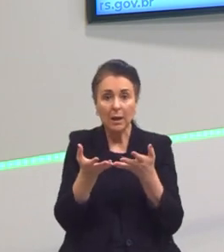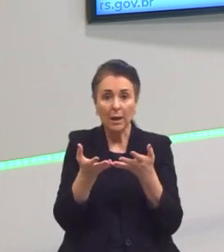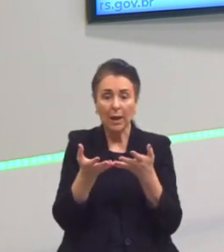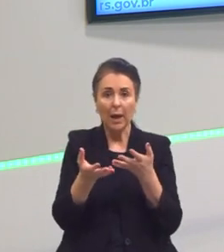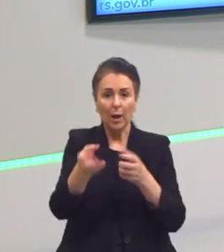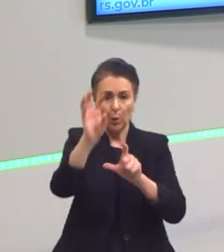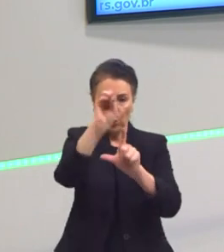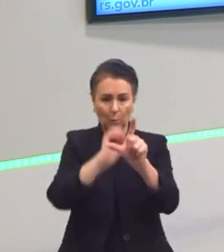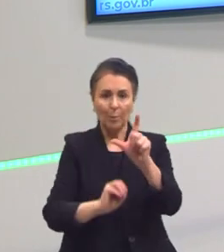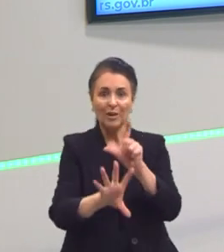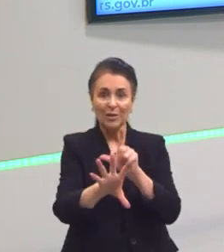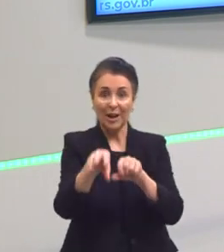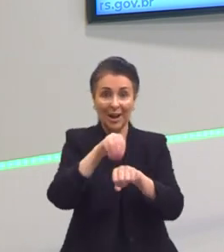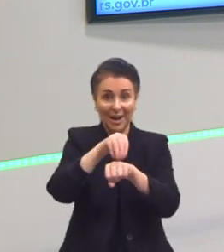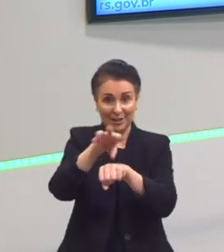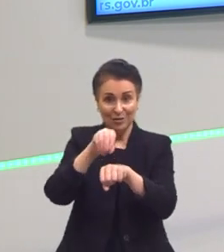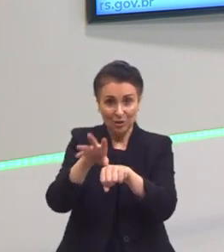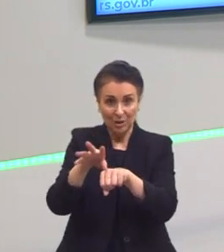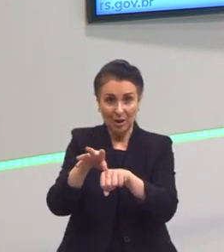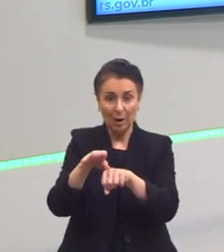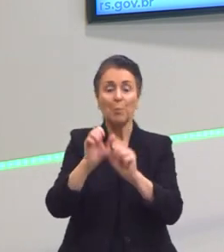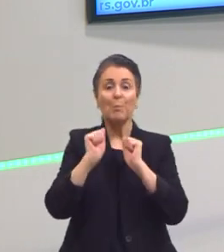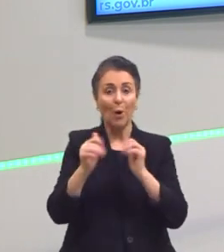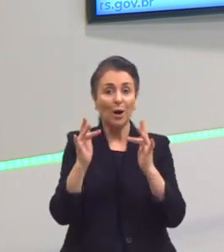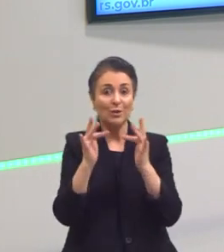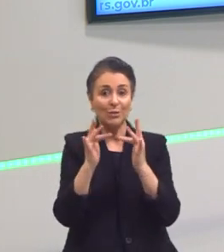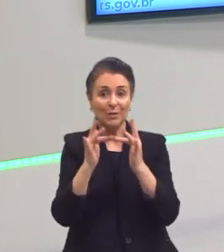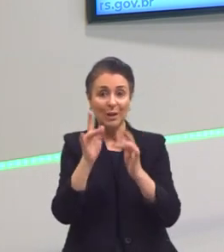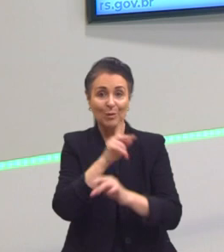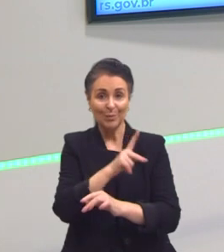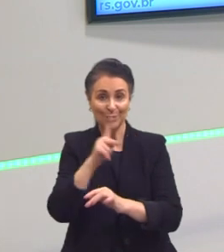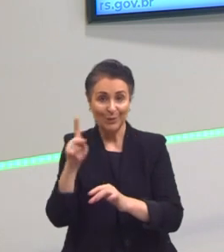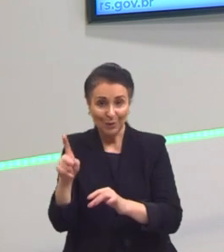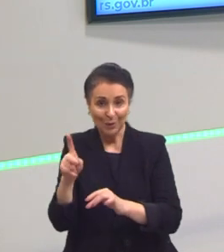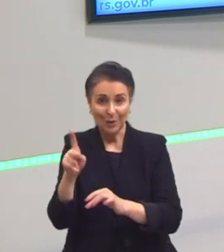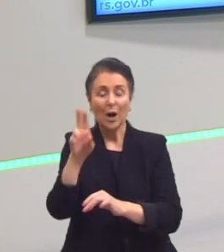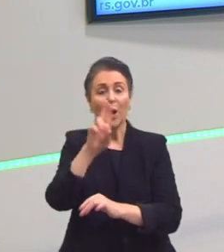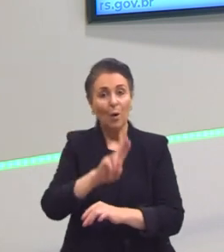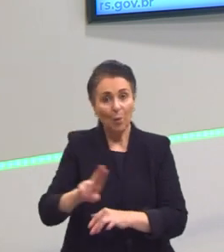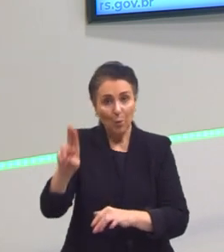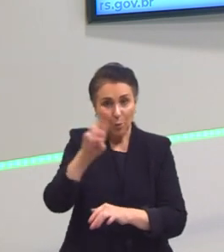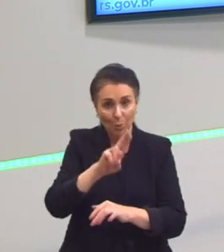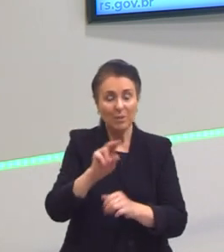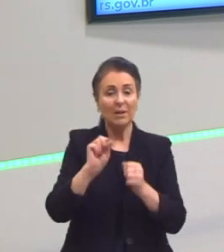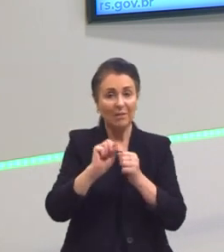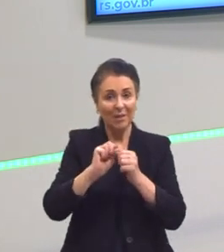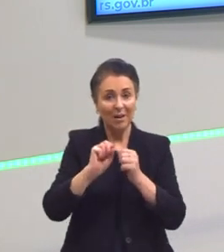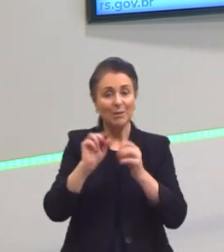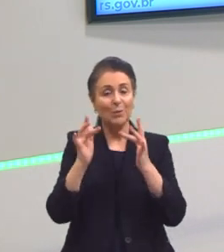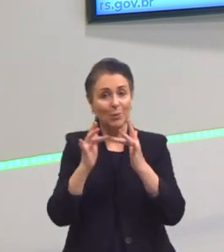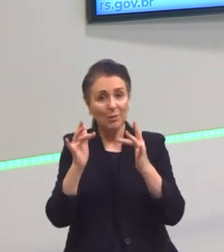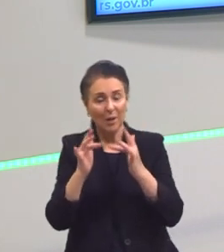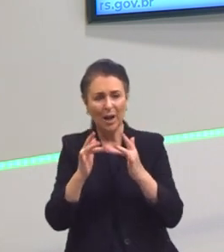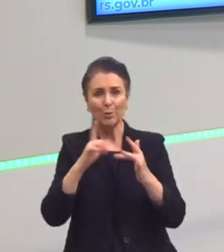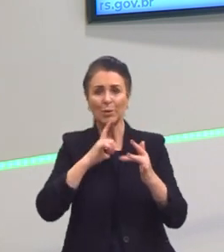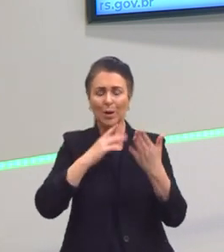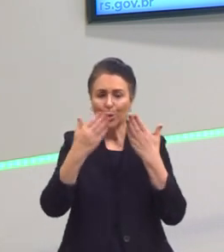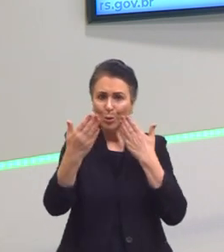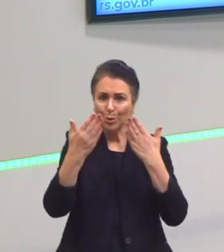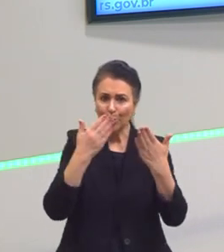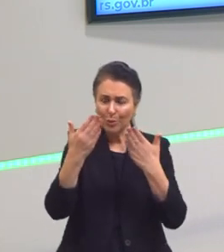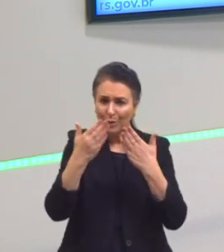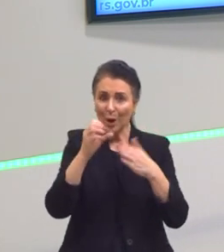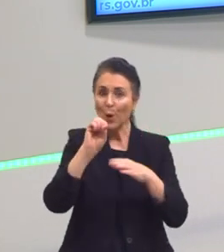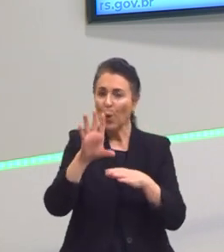dica também, tá? Então, eu vou deixar ali novamente meus contatos, se vocês quiserem entrar em contato, até tirar alguma dúvida ou